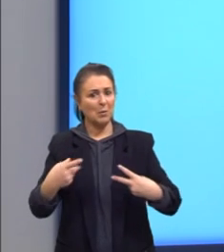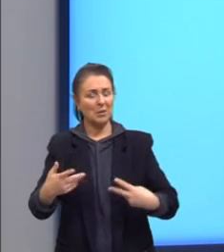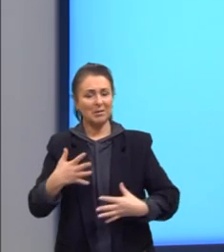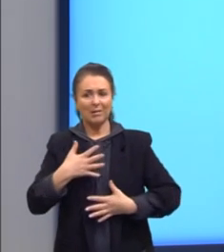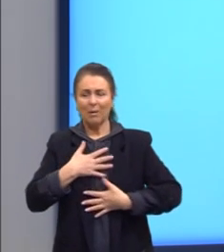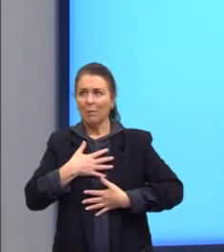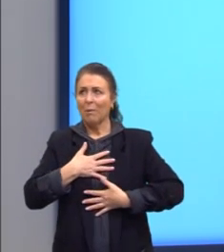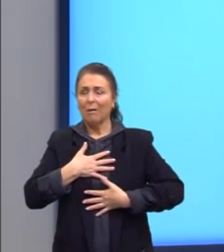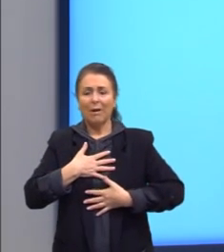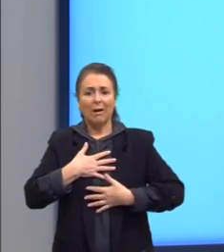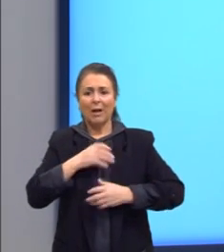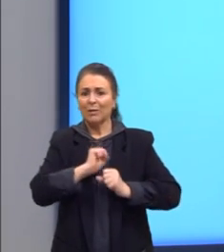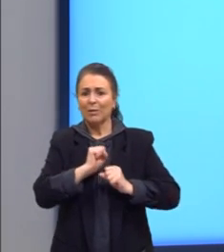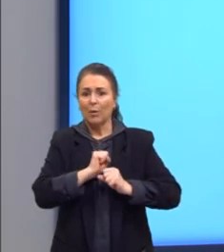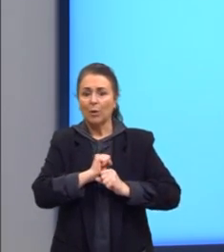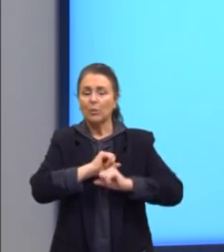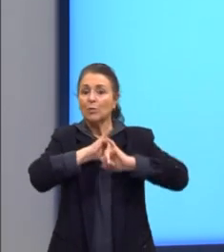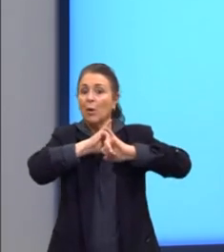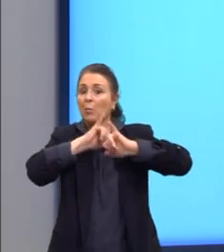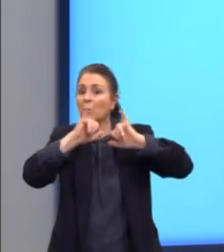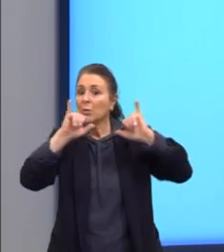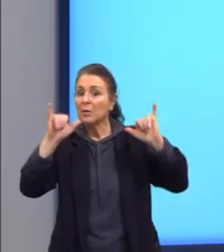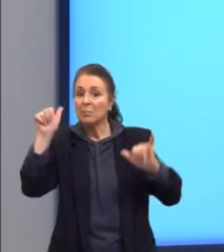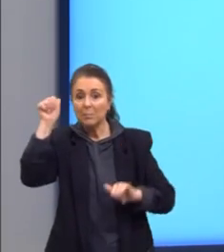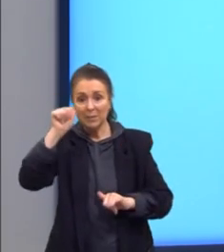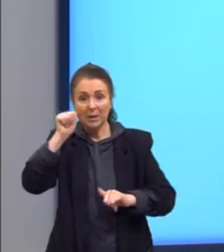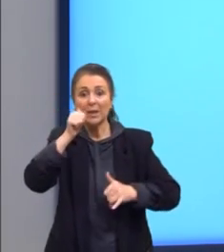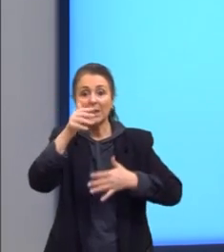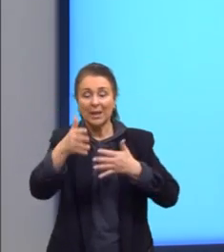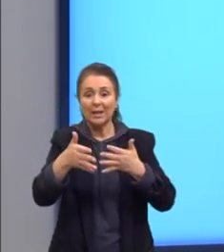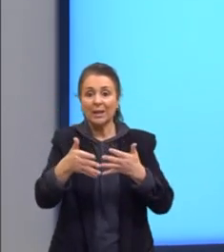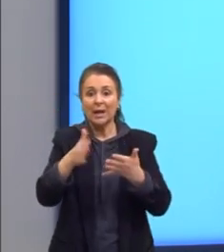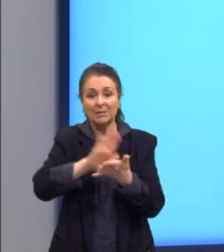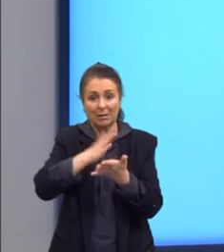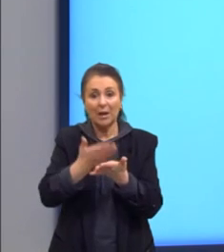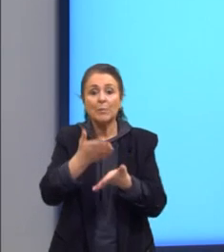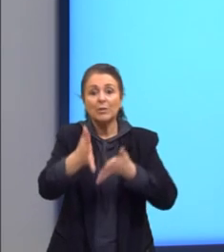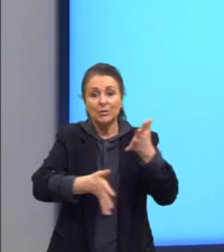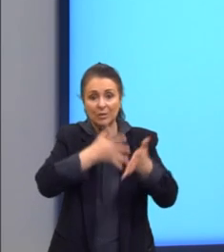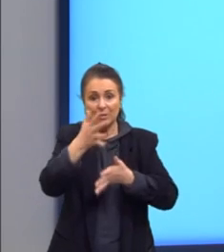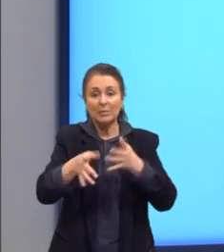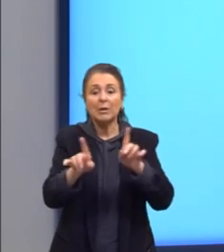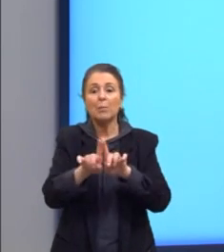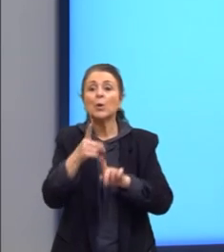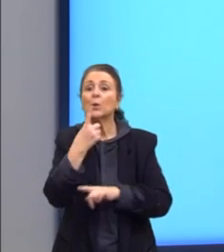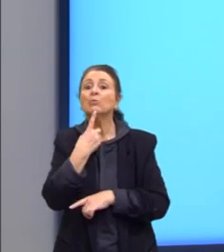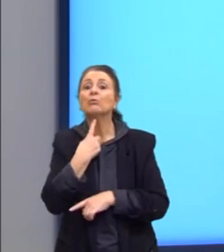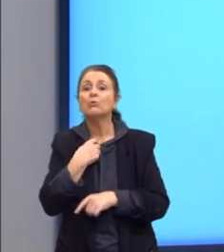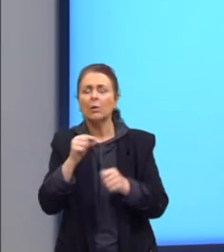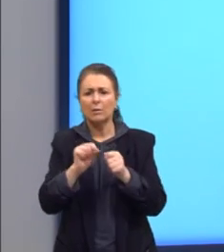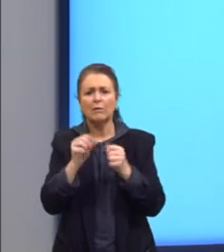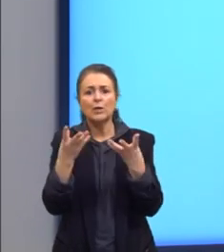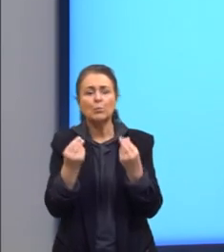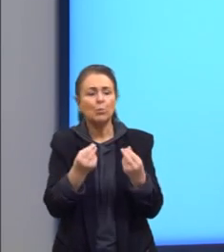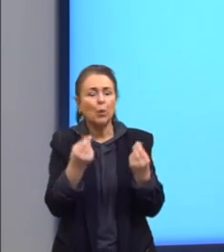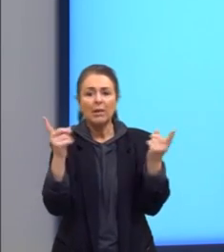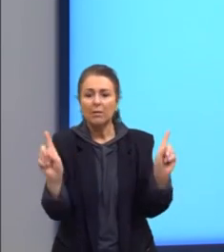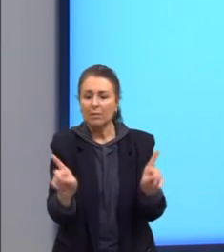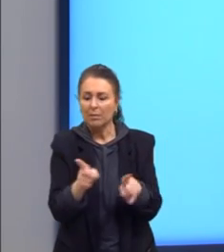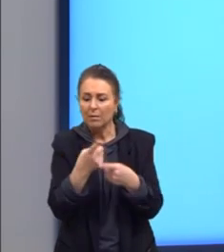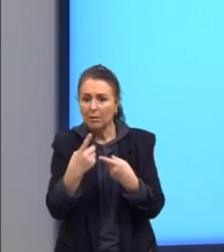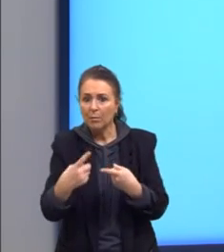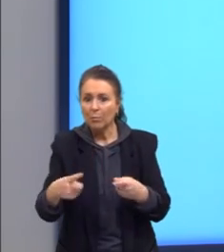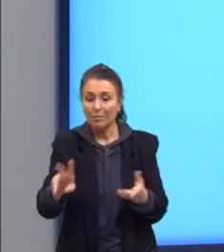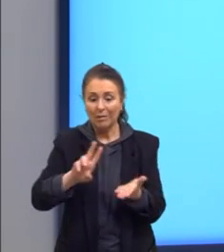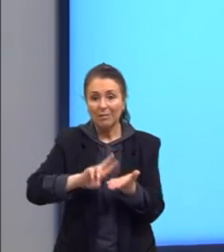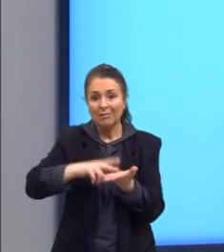fantástica. Eu já divulguei para as meninas de libras, que eu acho que elas também gostaram bastante. Ele faz muitas músicas. Ele transforma